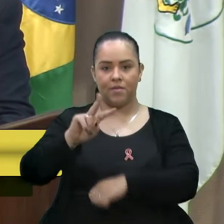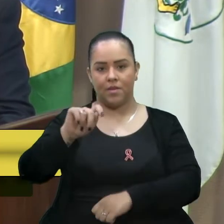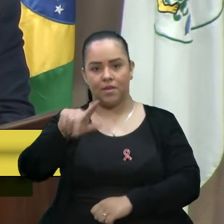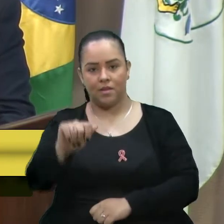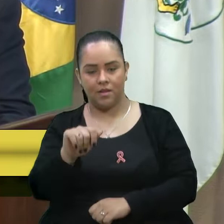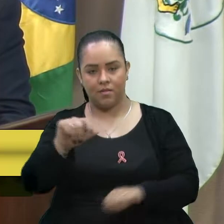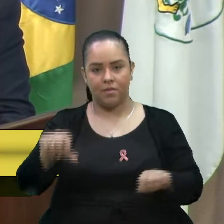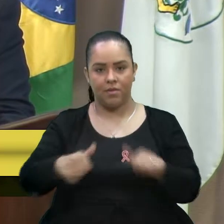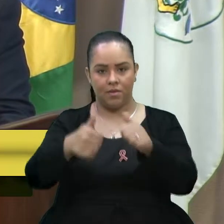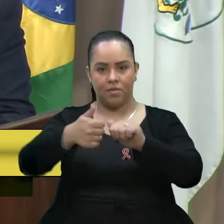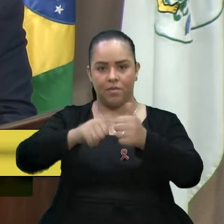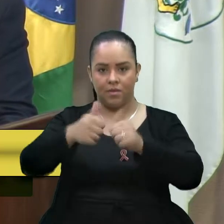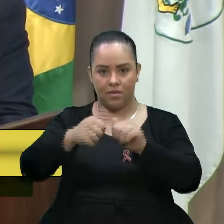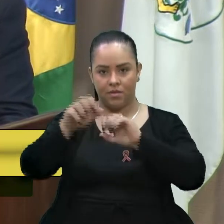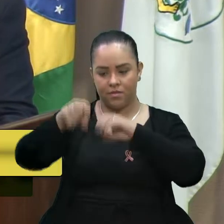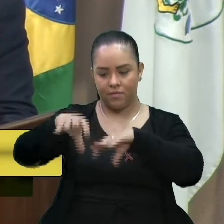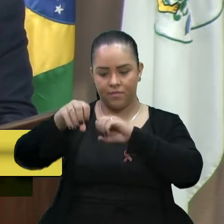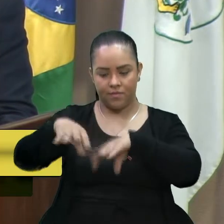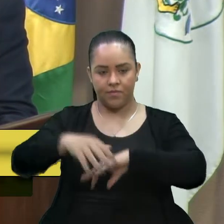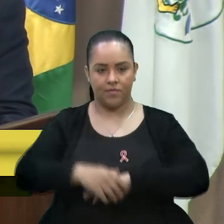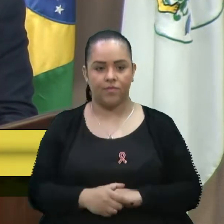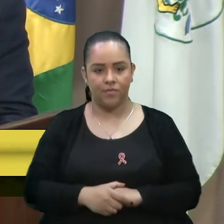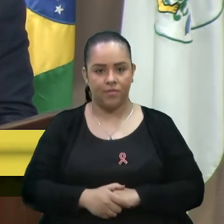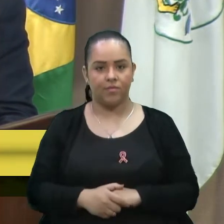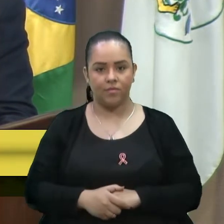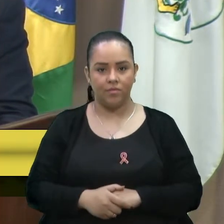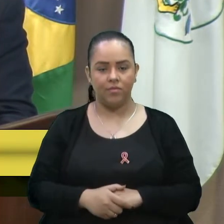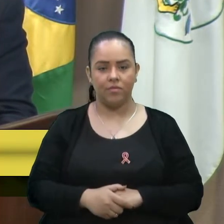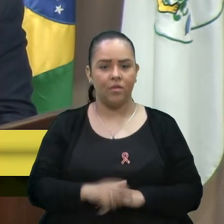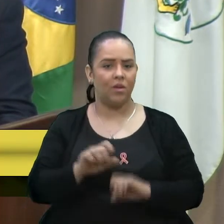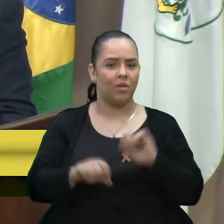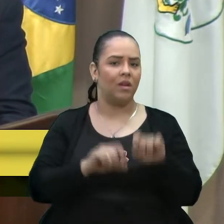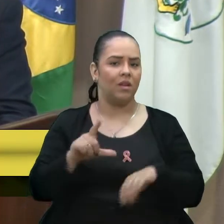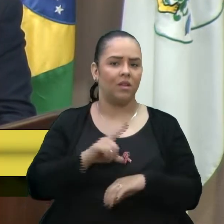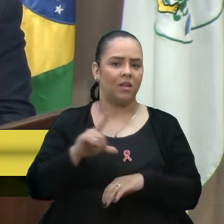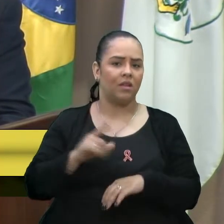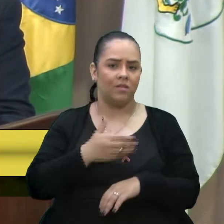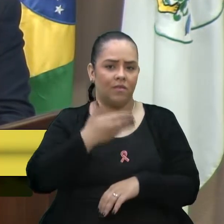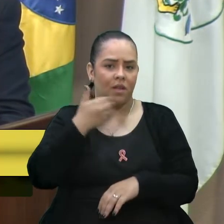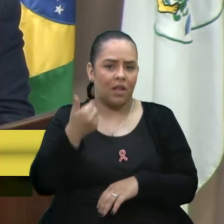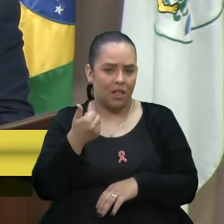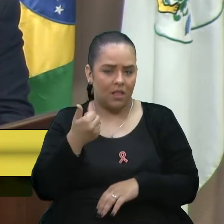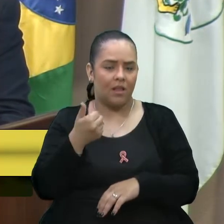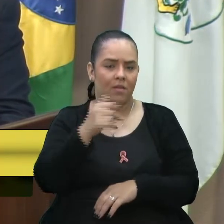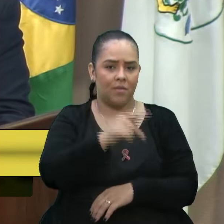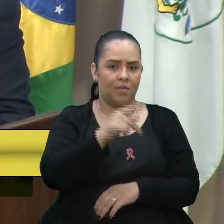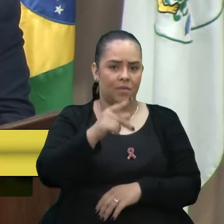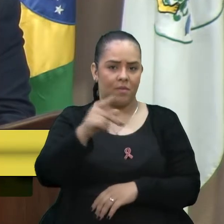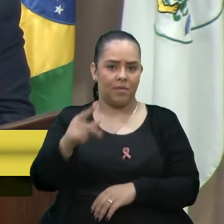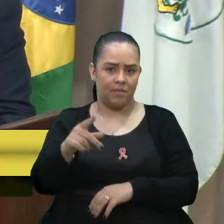melhorar a qualidade de ensino. Quais são as vantagens para uma educação na PPP?